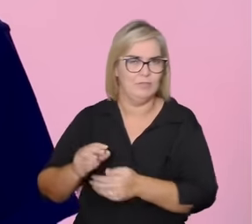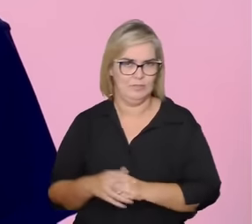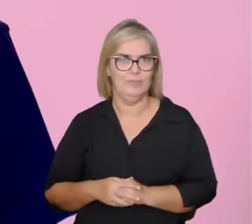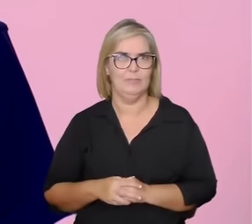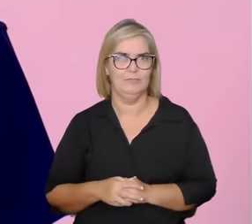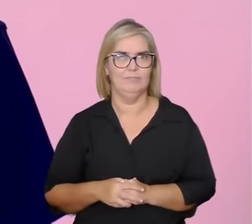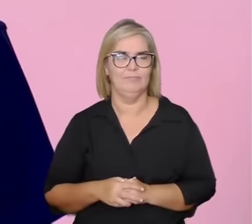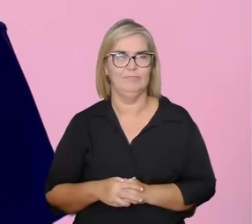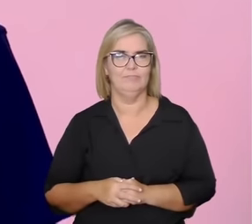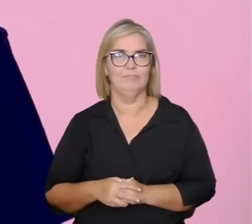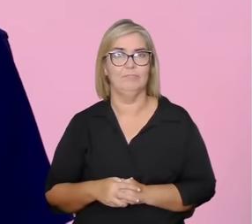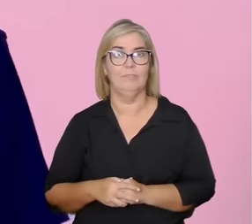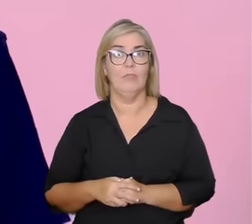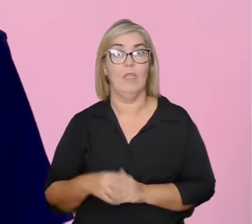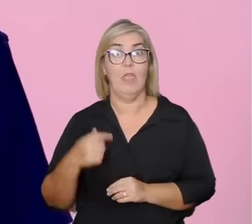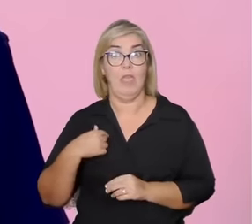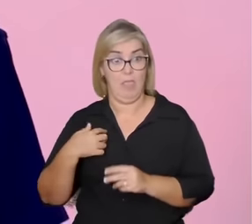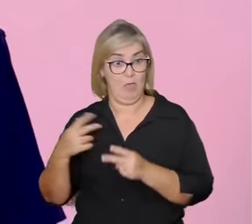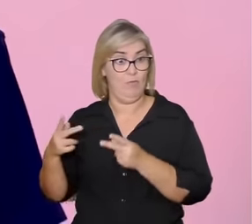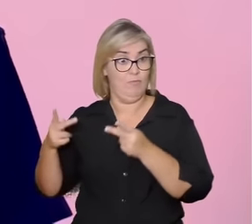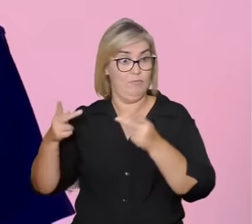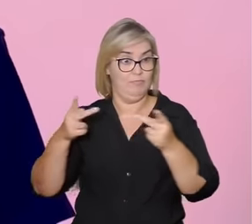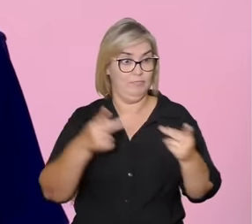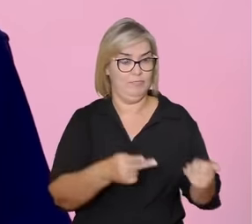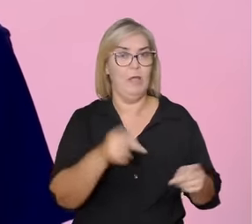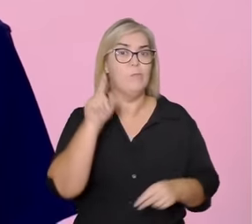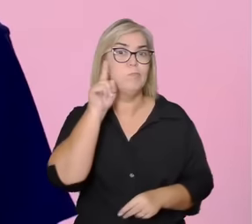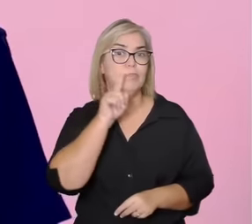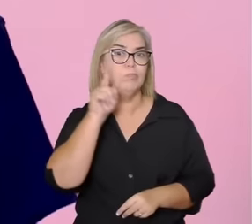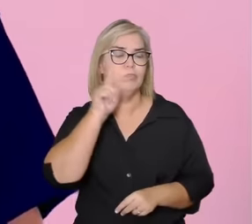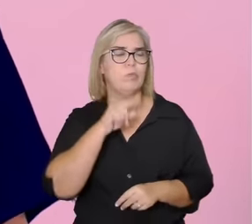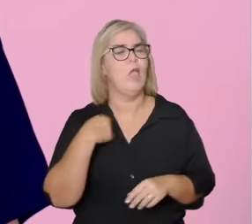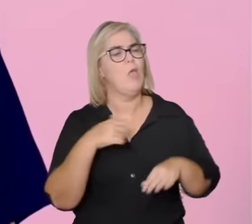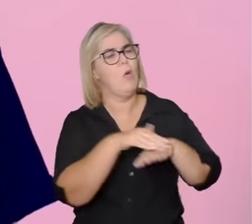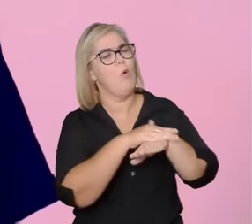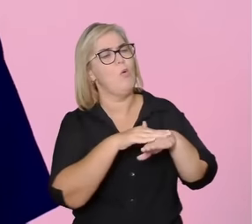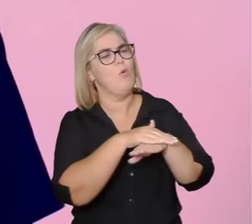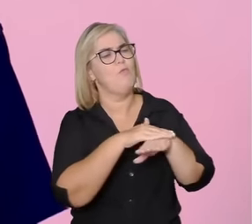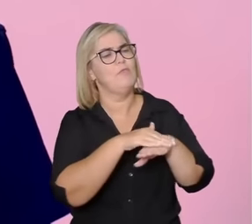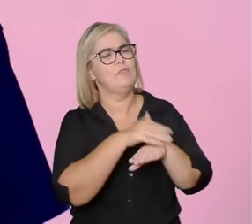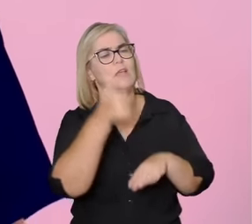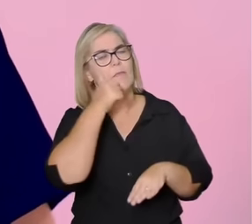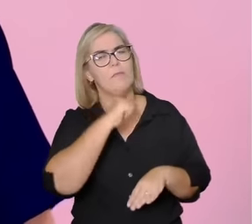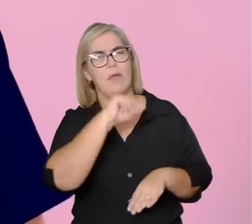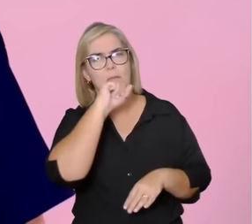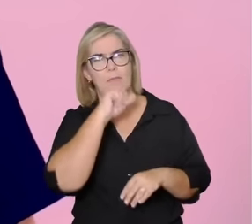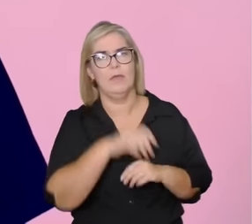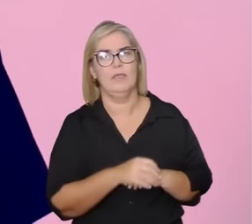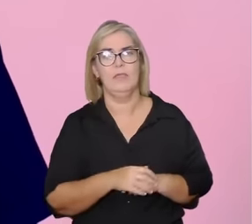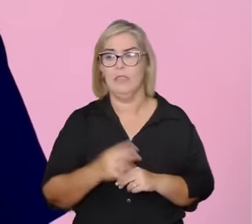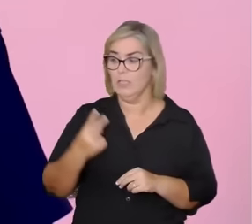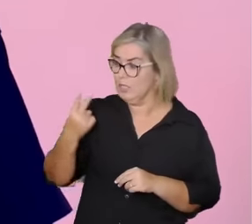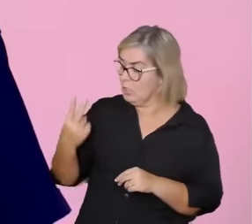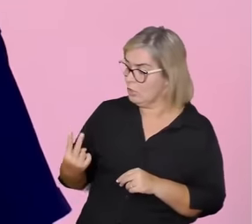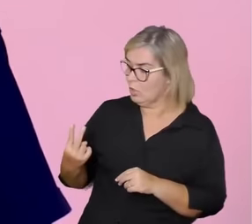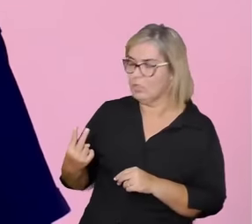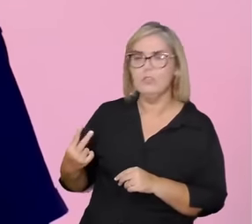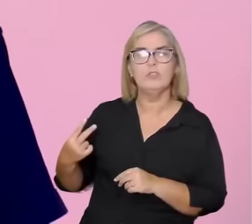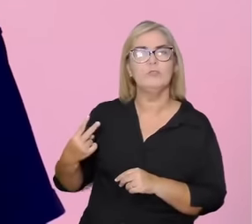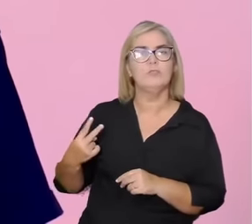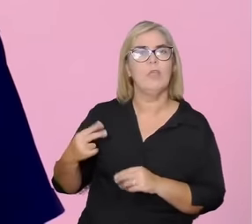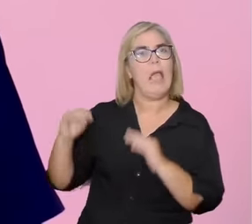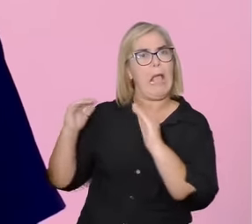aldeia depois de mudar-me para os Estados Unidos disse a minha mãe que Malidoma e eu morávamos sozinhos em uma casa